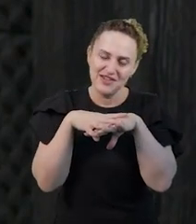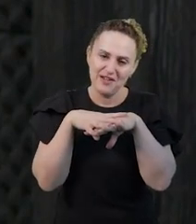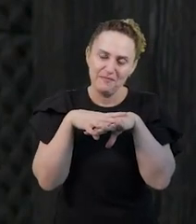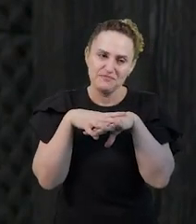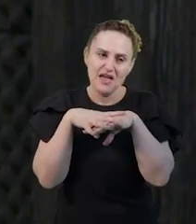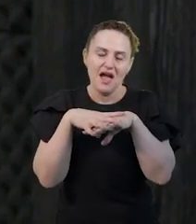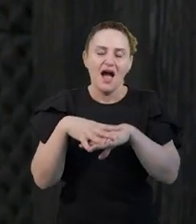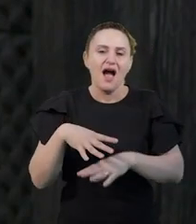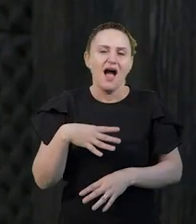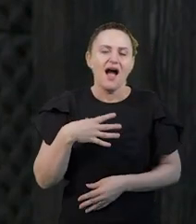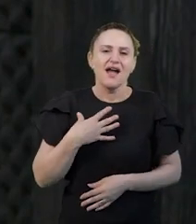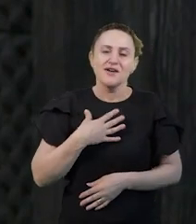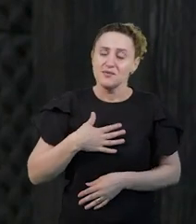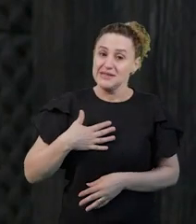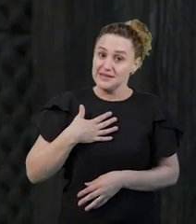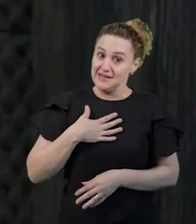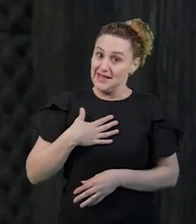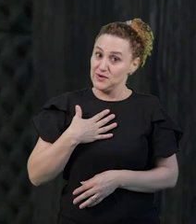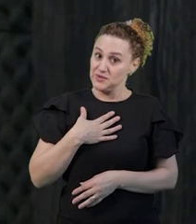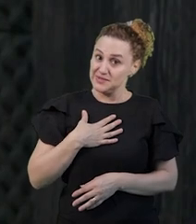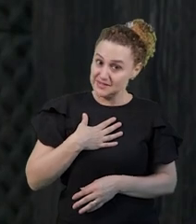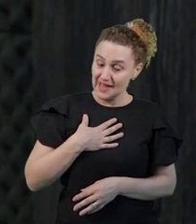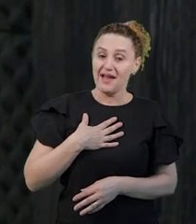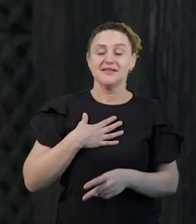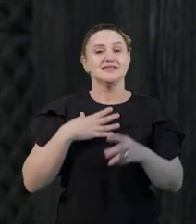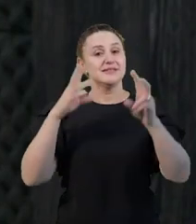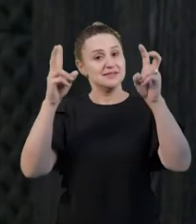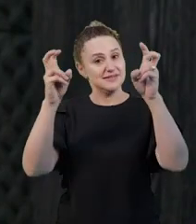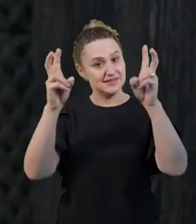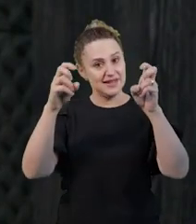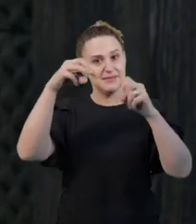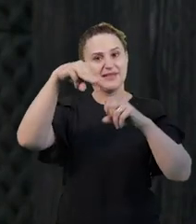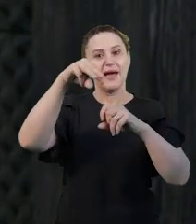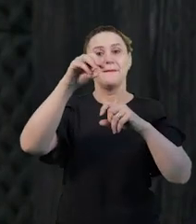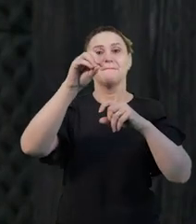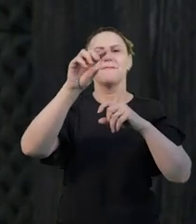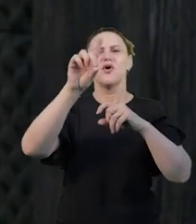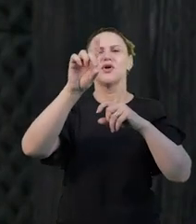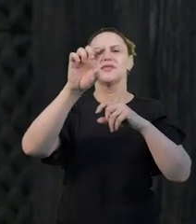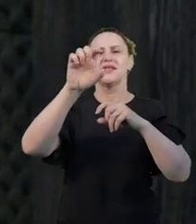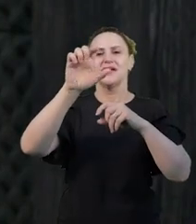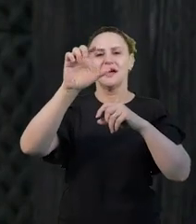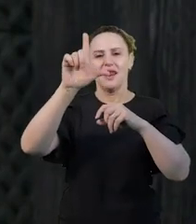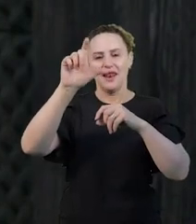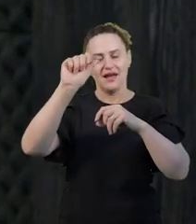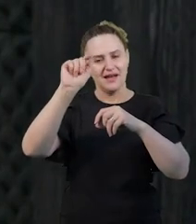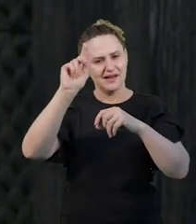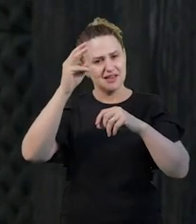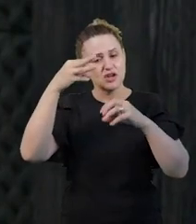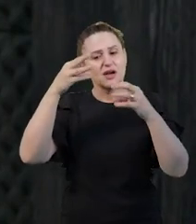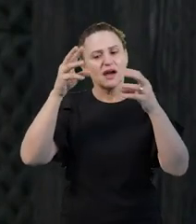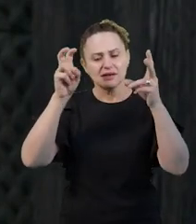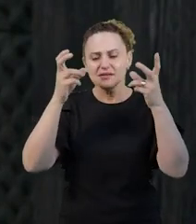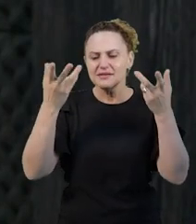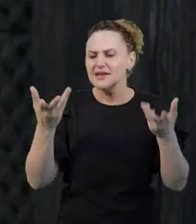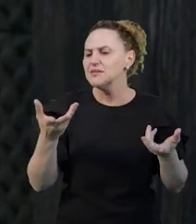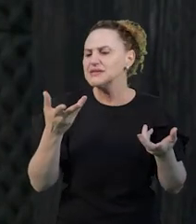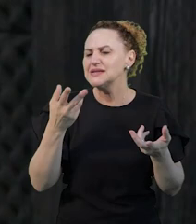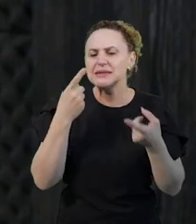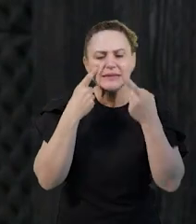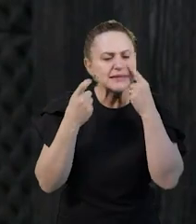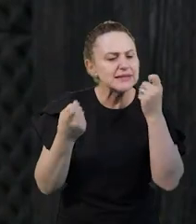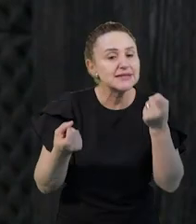me aperfeiçoar melhor na modelagem matemática. Saindo da concepção, eu tive uma ruptura com